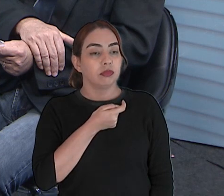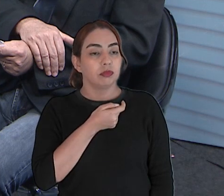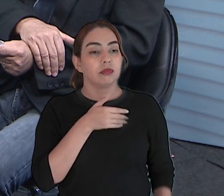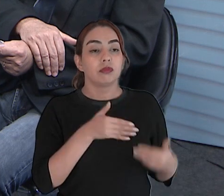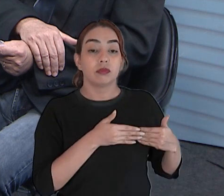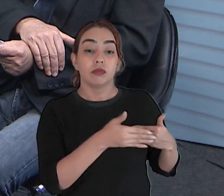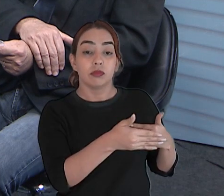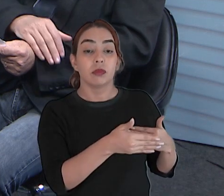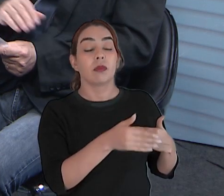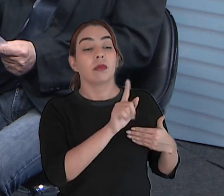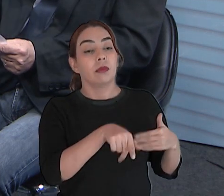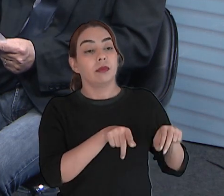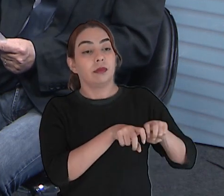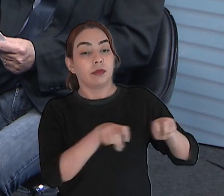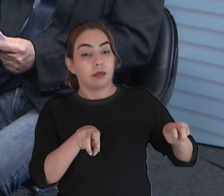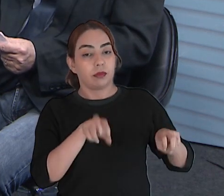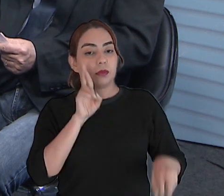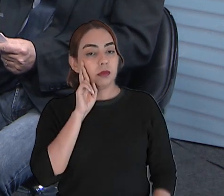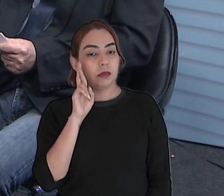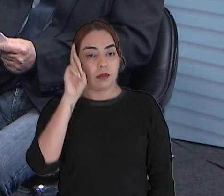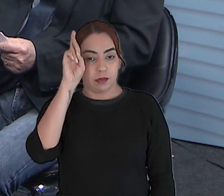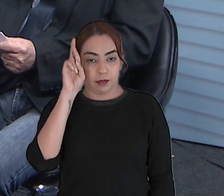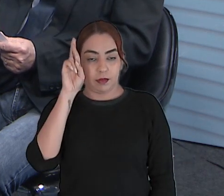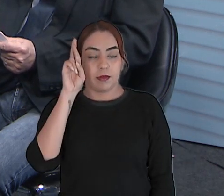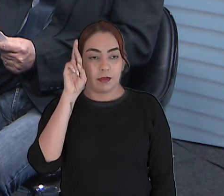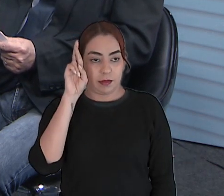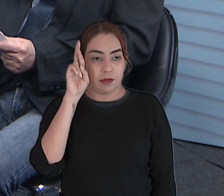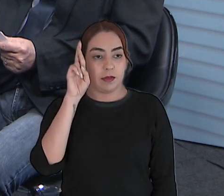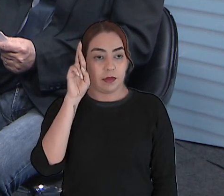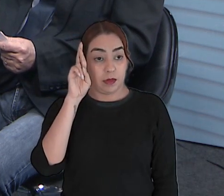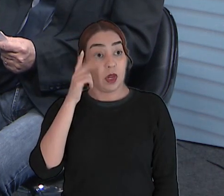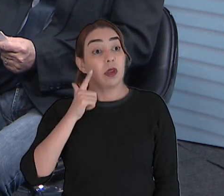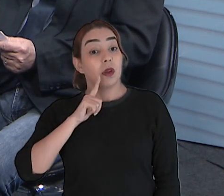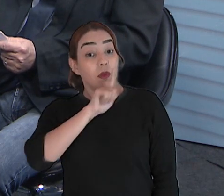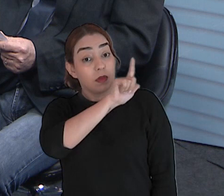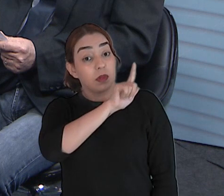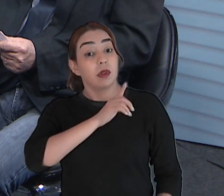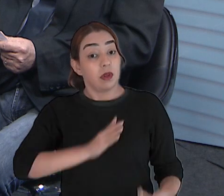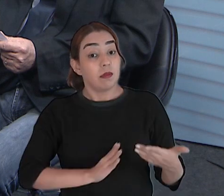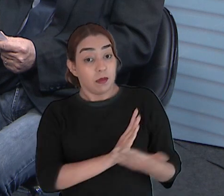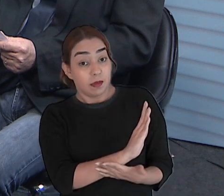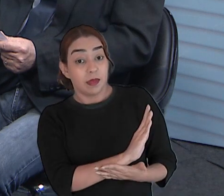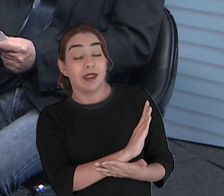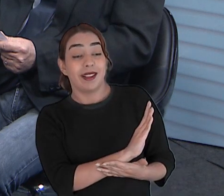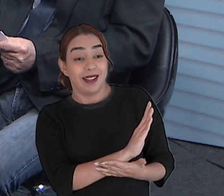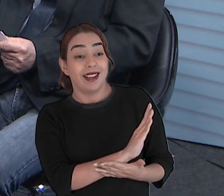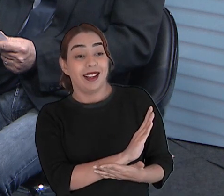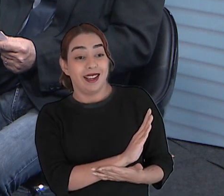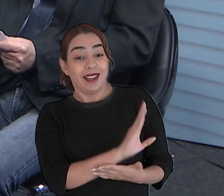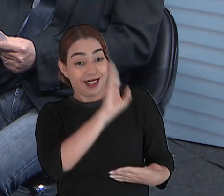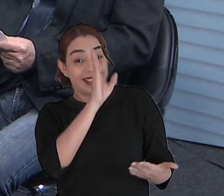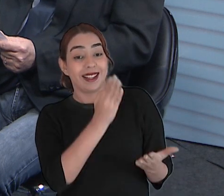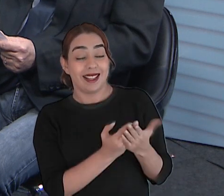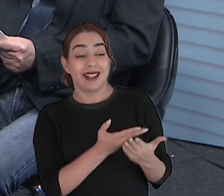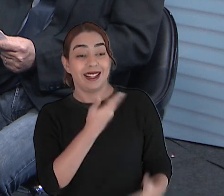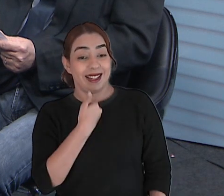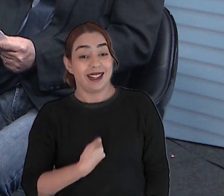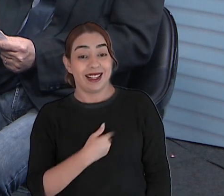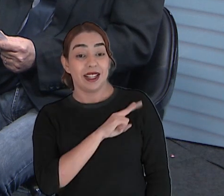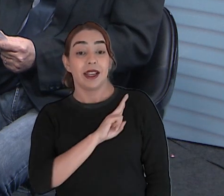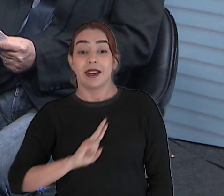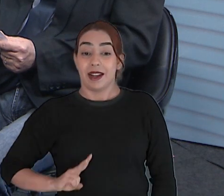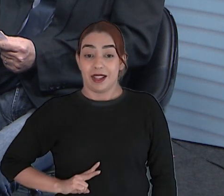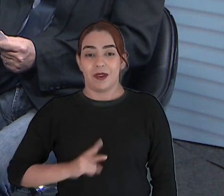mesa diretora para o BN 2019-2020. E eu consegui ganhar a confiança dos meus